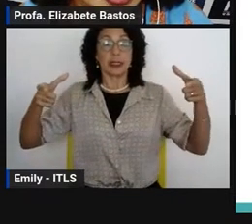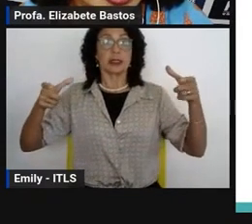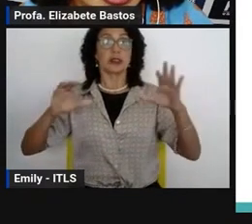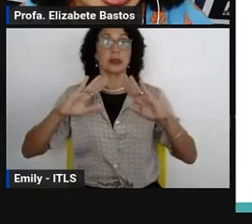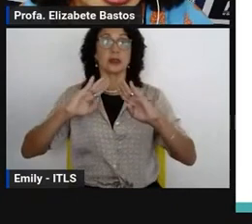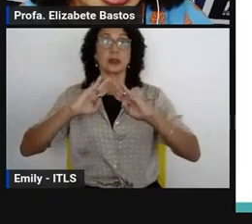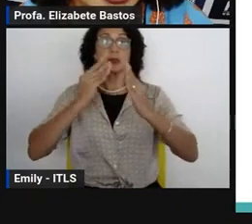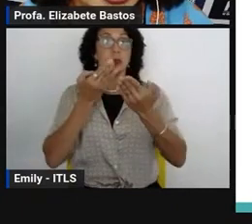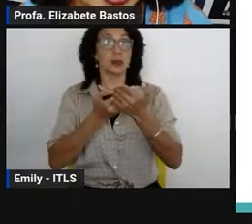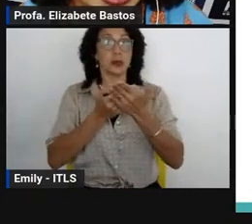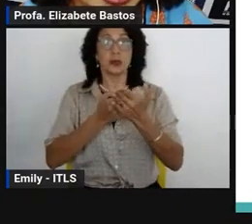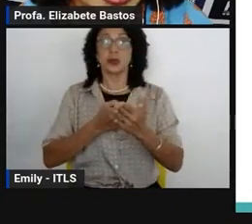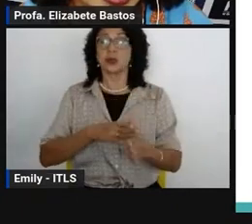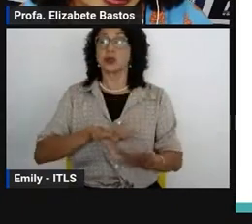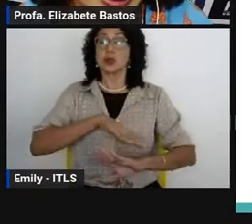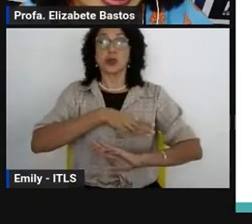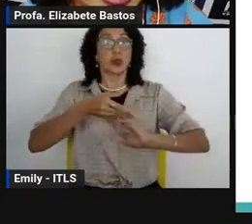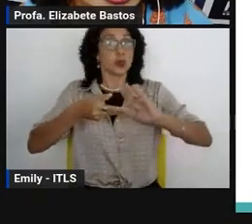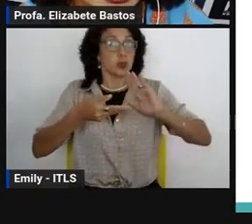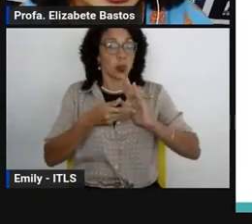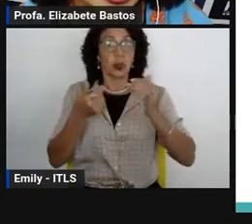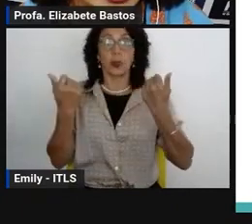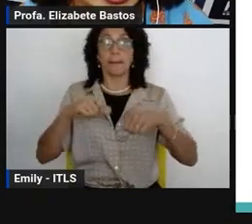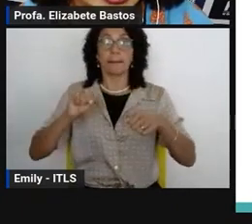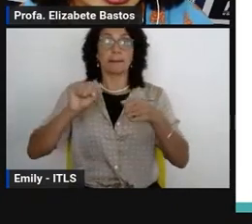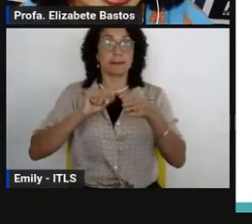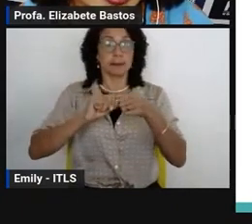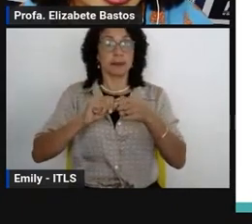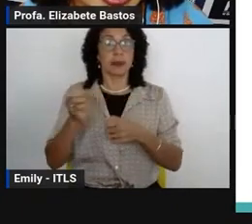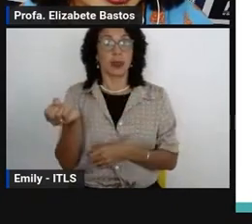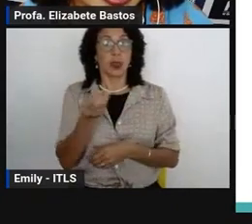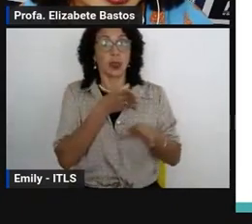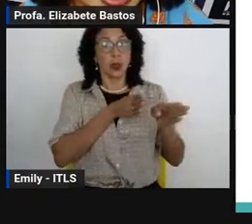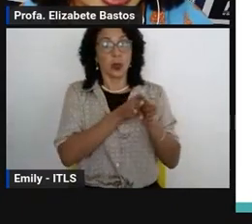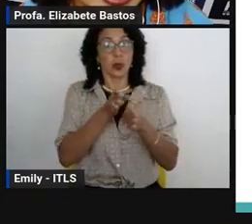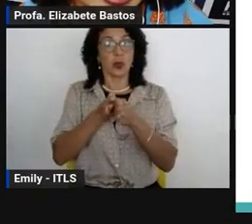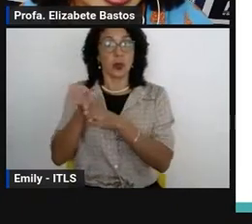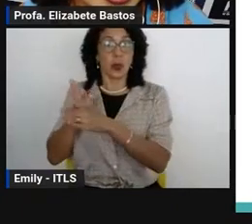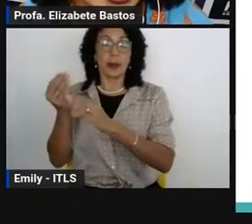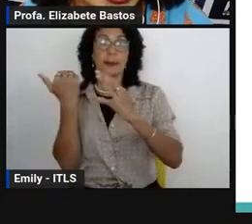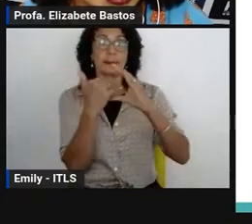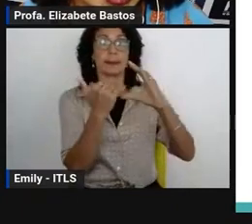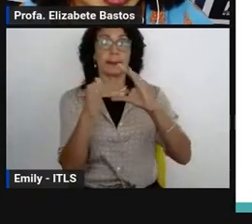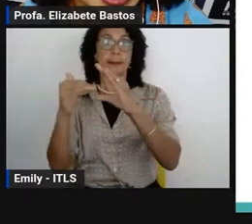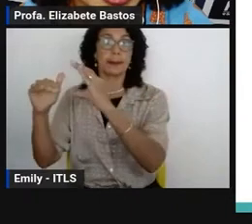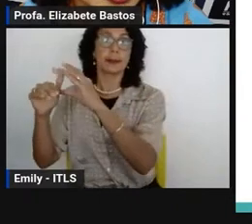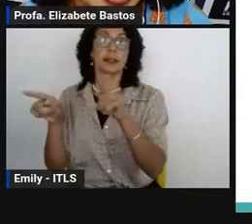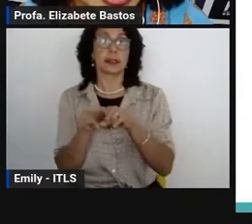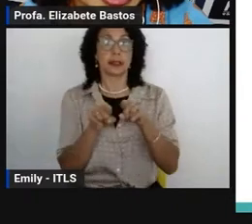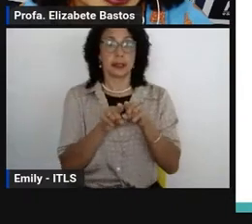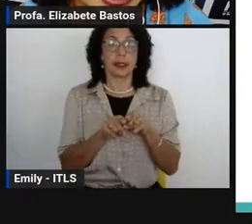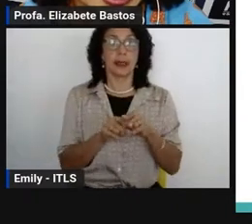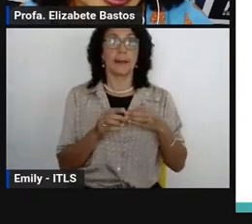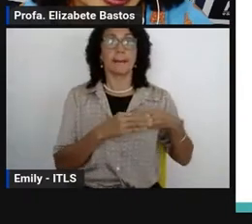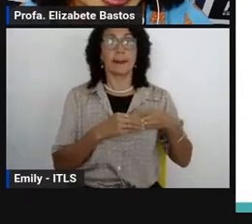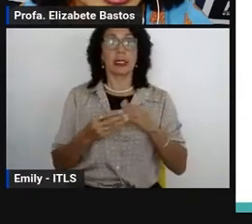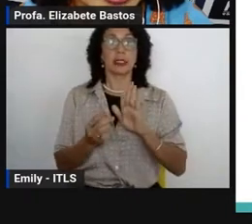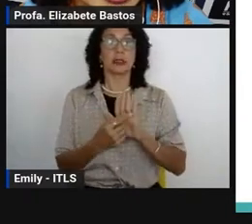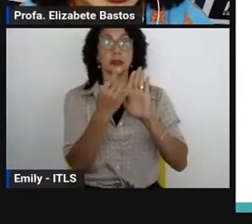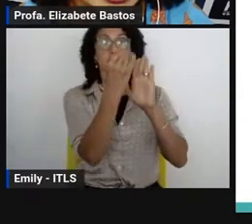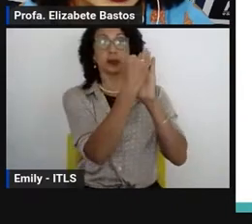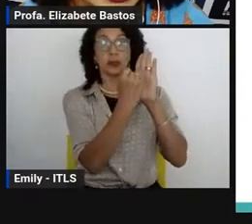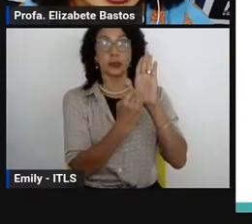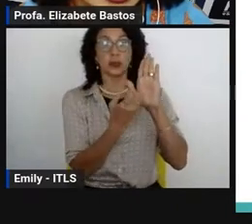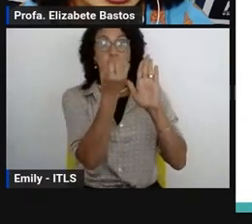devendo ser realizado em todas as escolas e novas orientações serão encaminhadas junto com o guia de referência para as escolas.